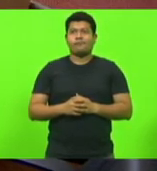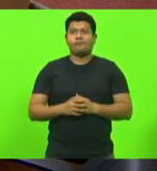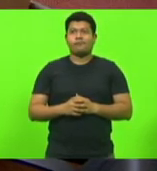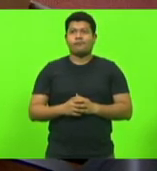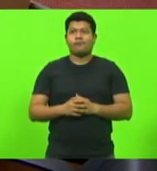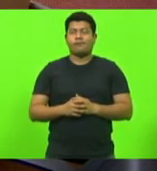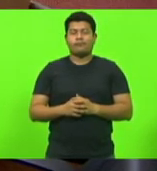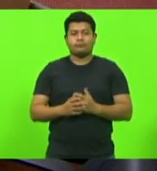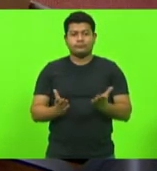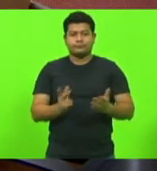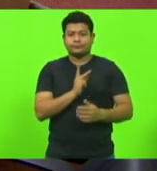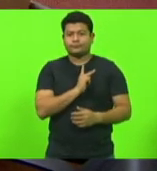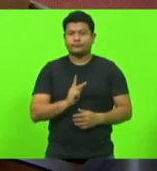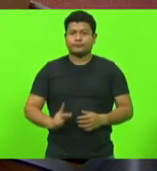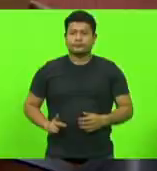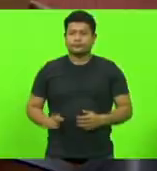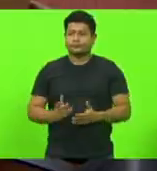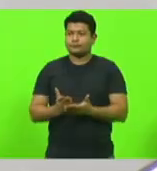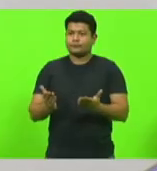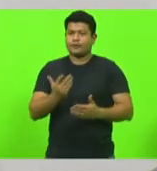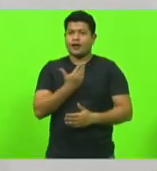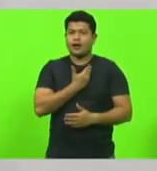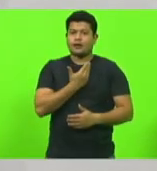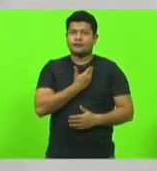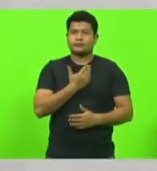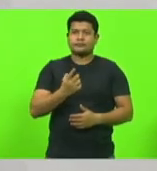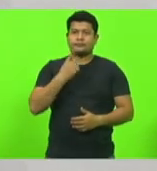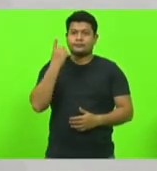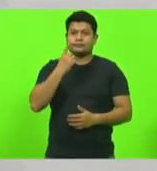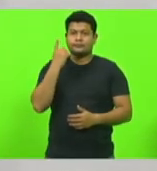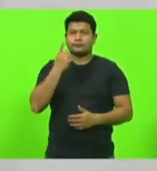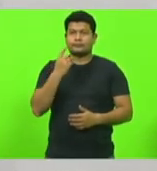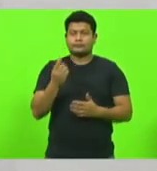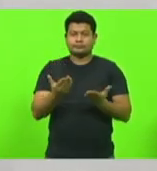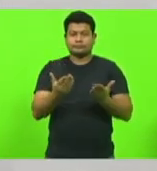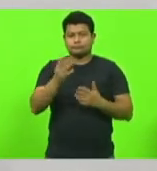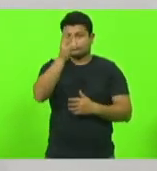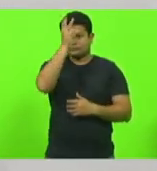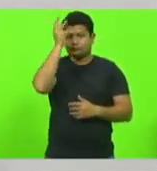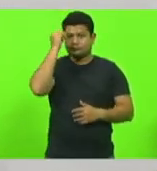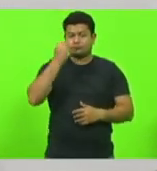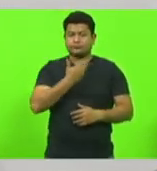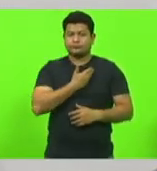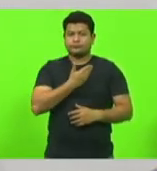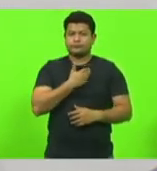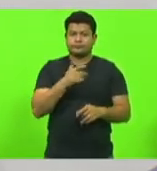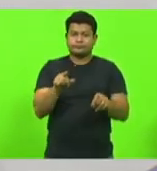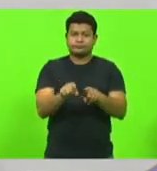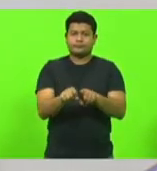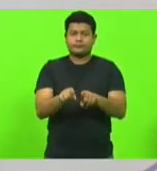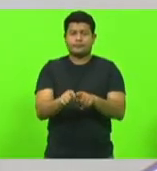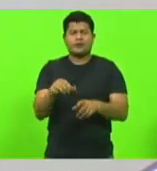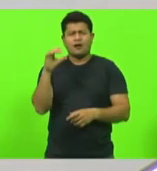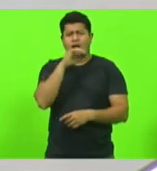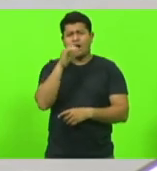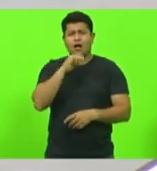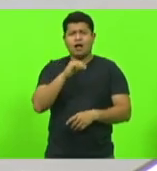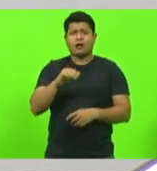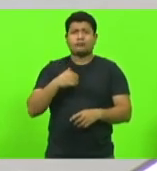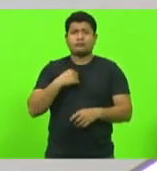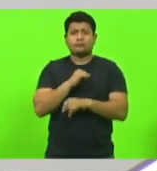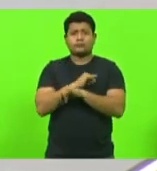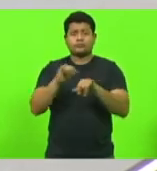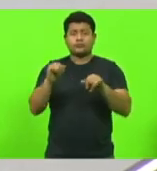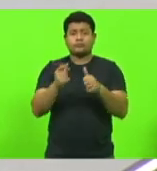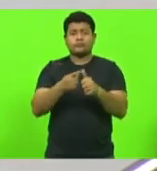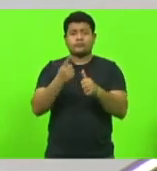Senhor presidente, meus colegas, minha querida amiga Luciane Carminati, eu quero rapidamente fazer uma primeira menção, senhor